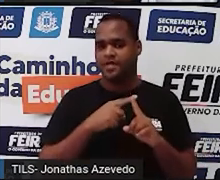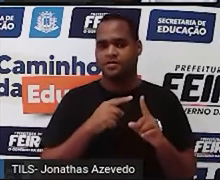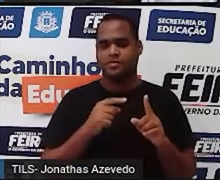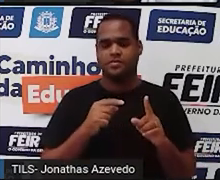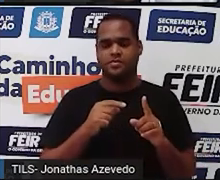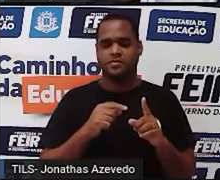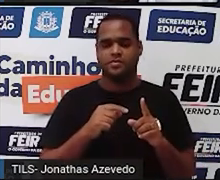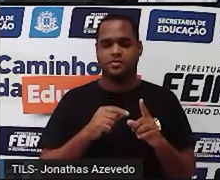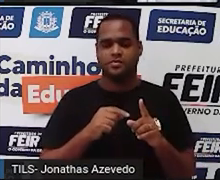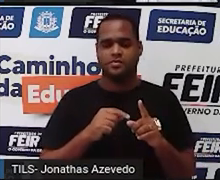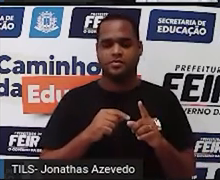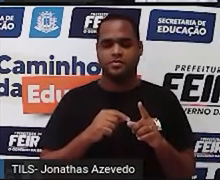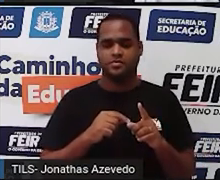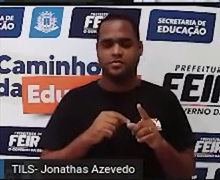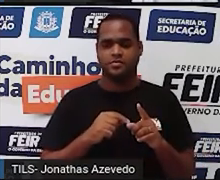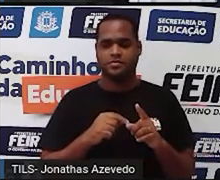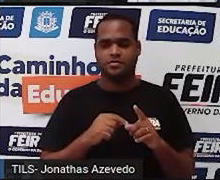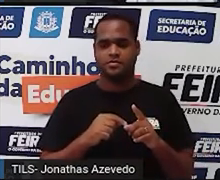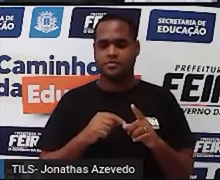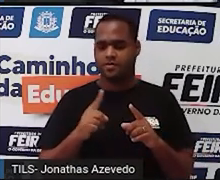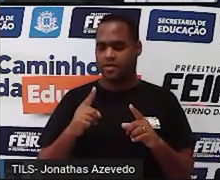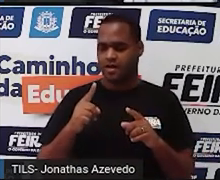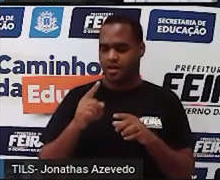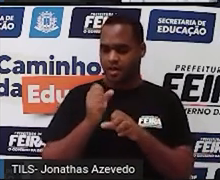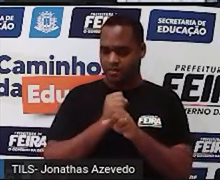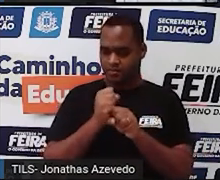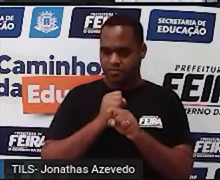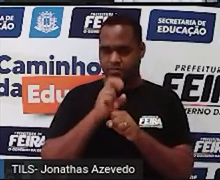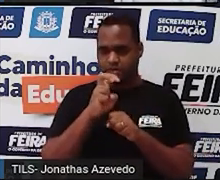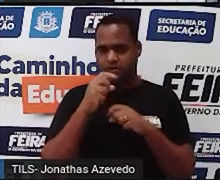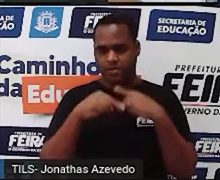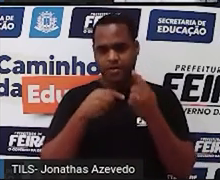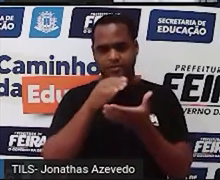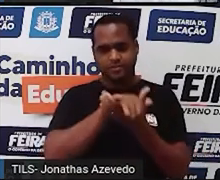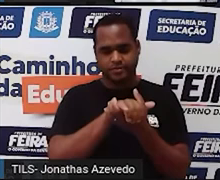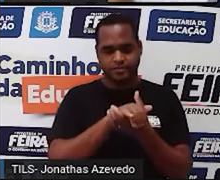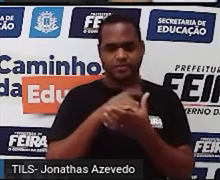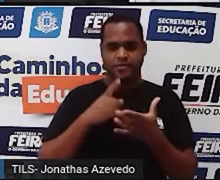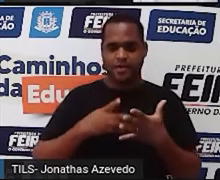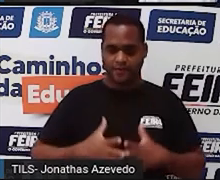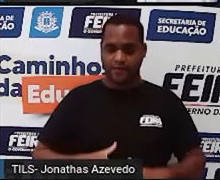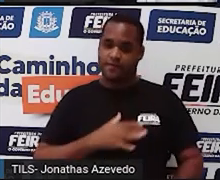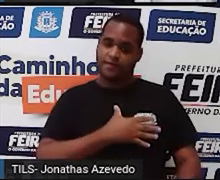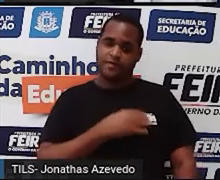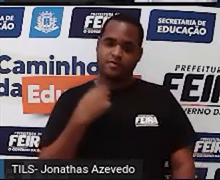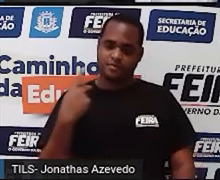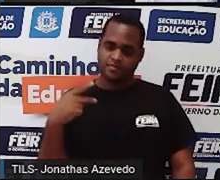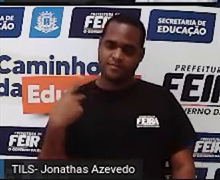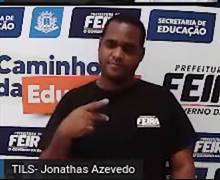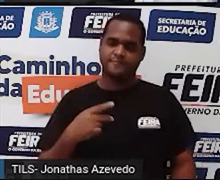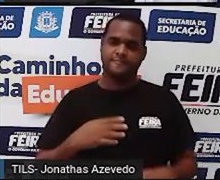mais os cinco anos depois que ele casou e nasceu o filho dele,